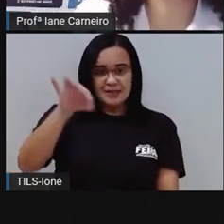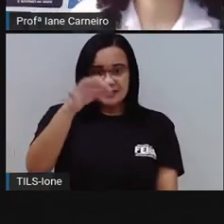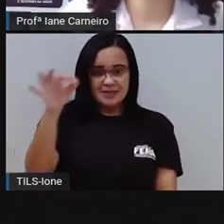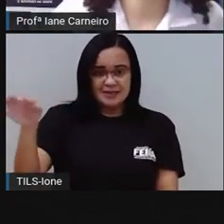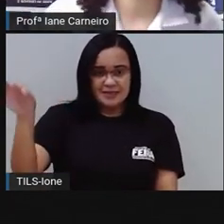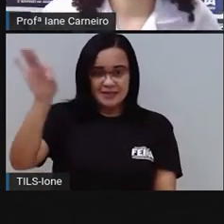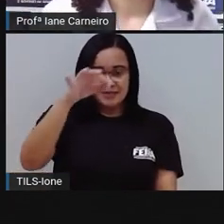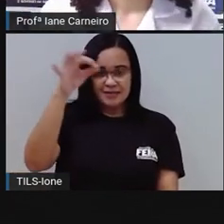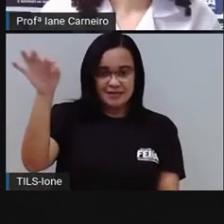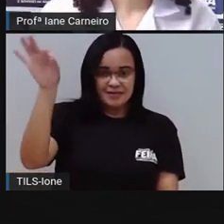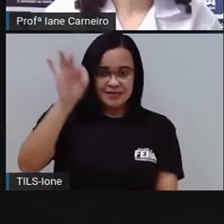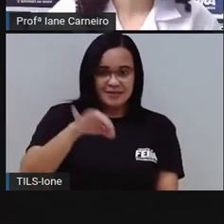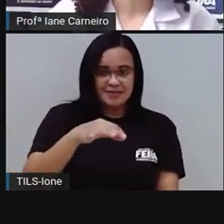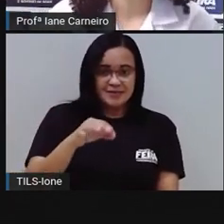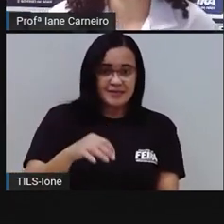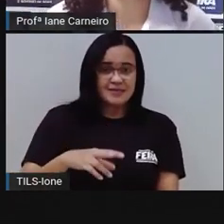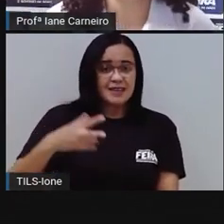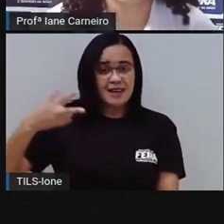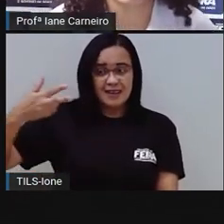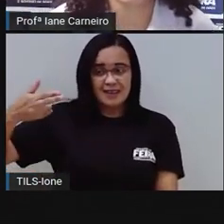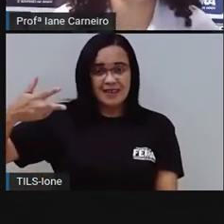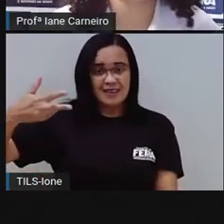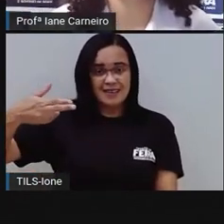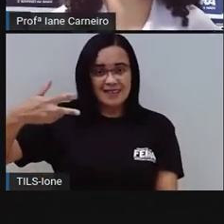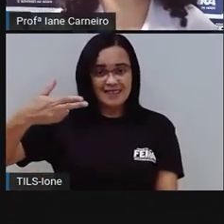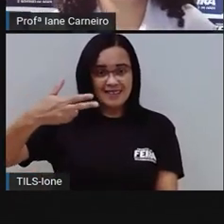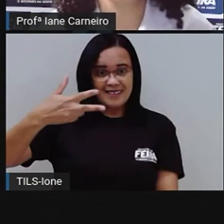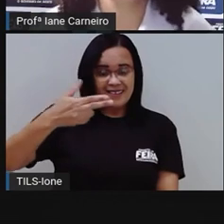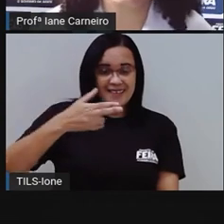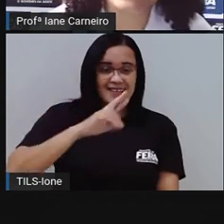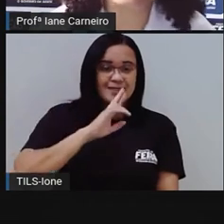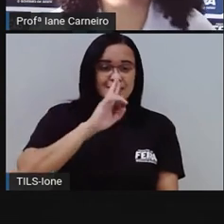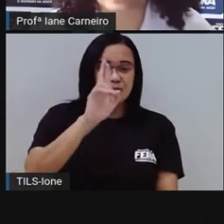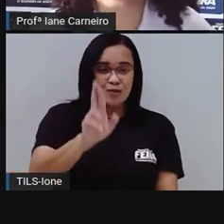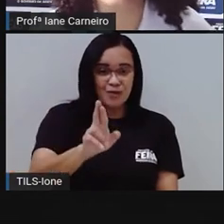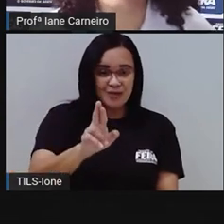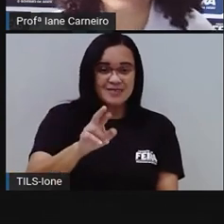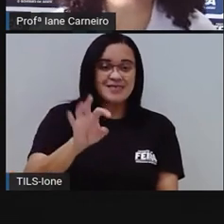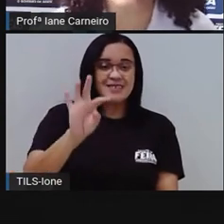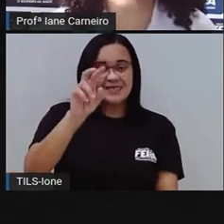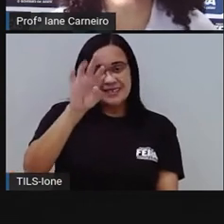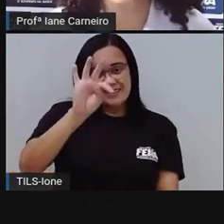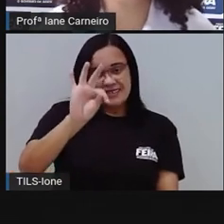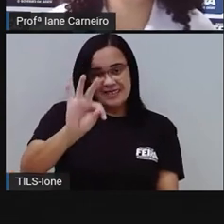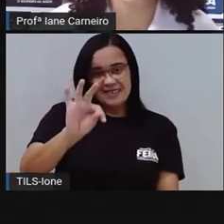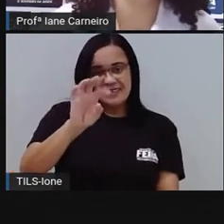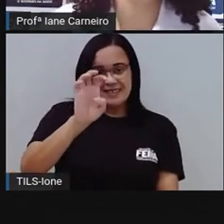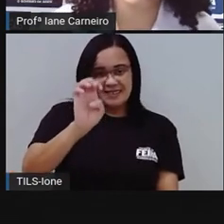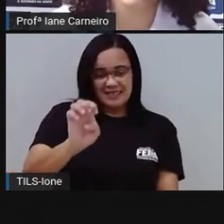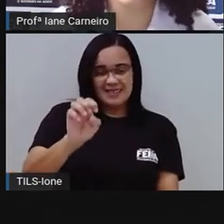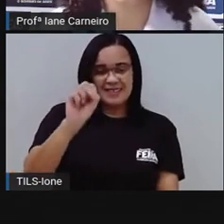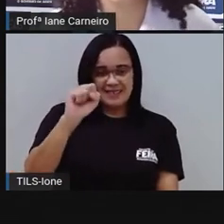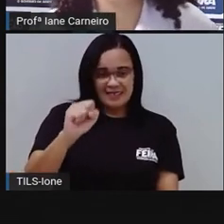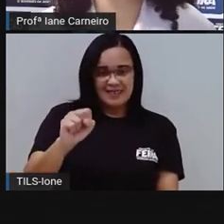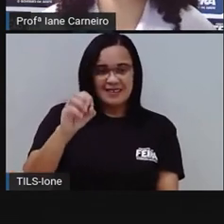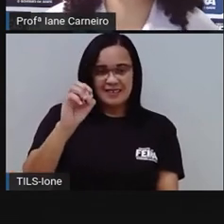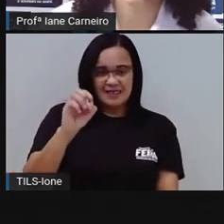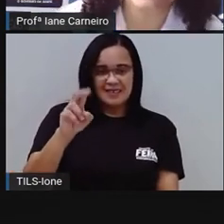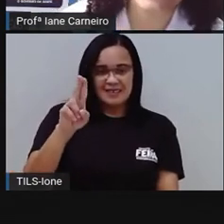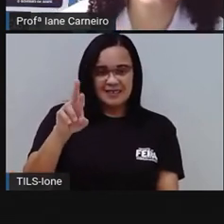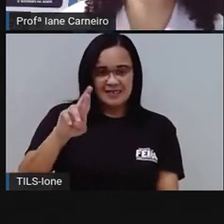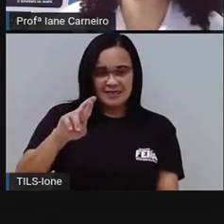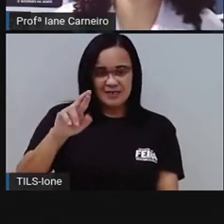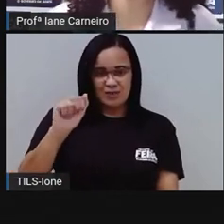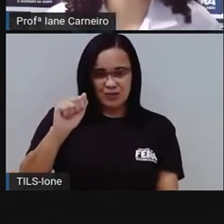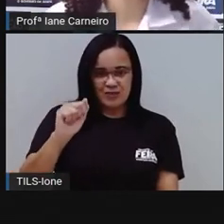não. Vamos ver a resposta. É a tesoura. Olha, ela vai, ó. Zig, zag, né? Com vontade de comer. que come, põe pra